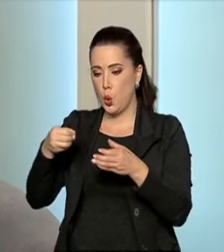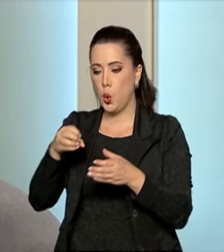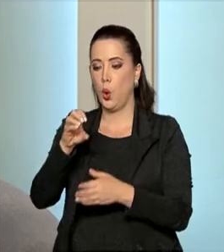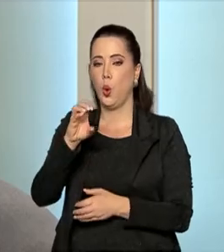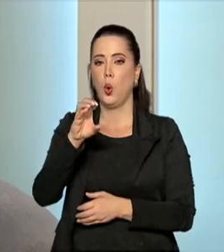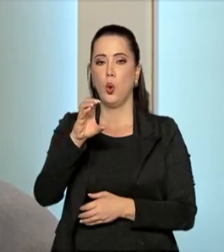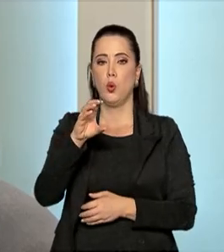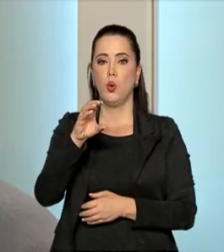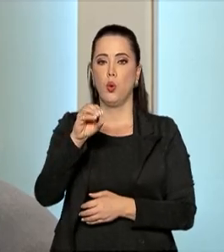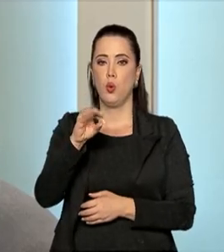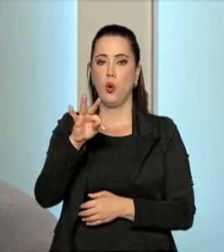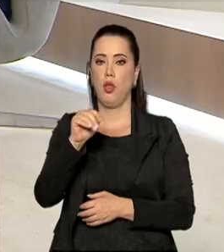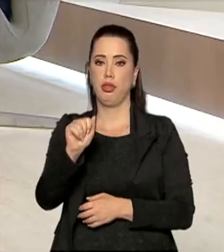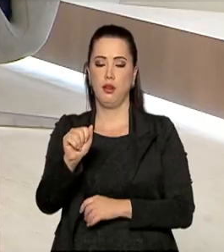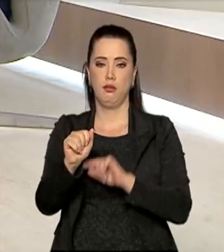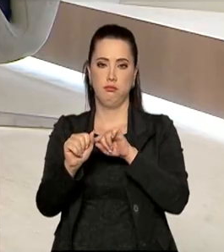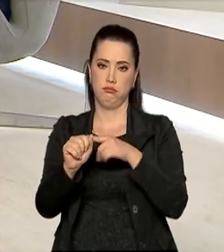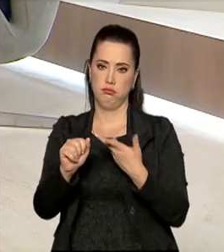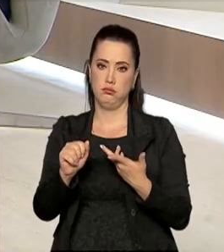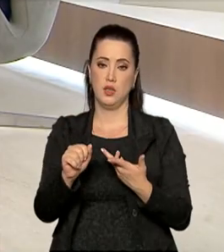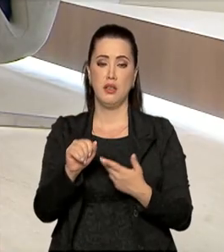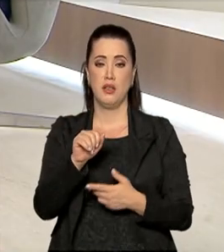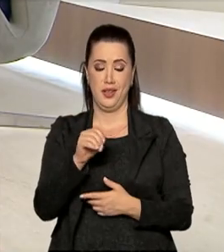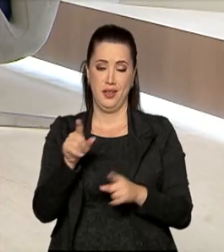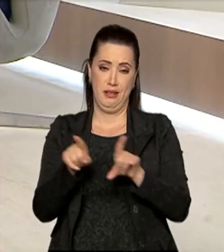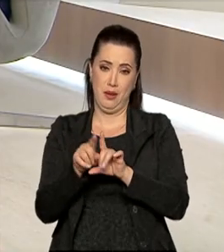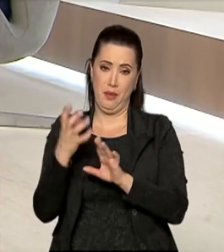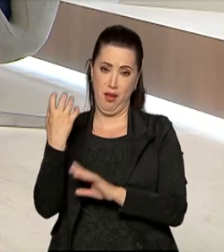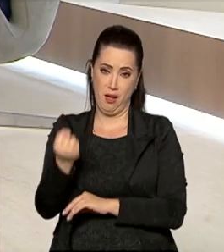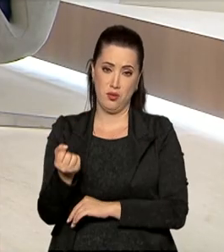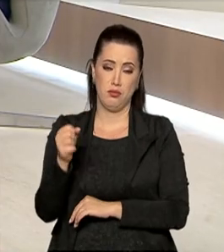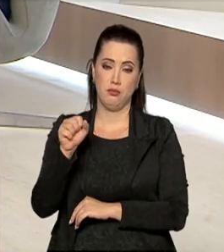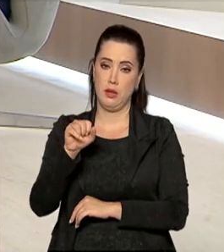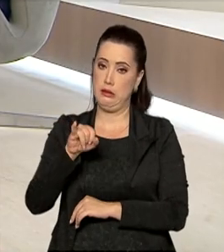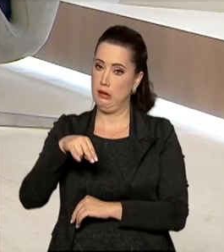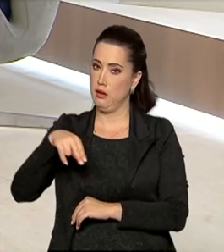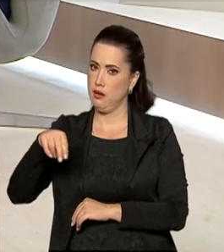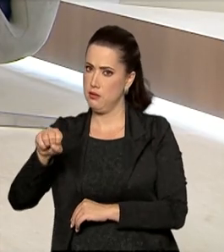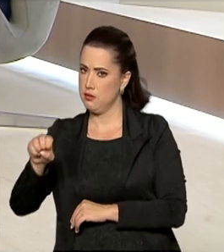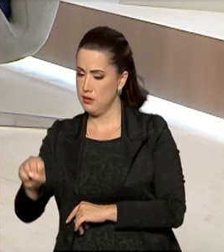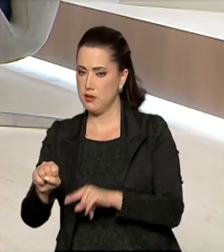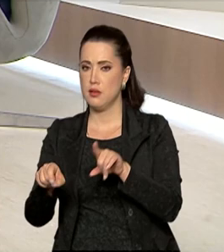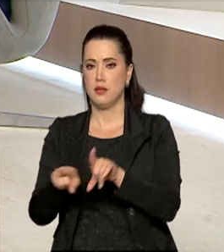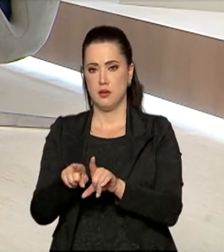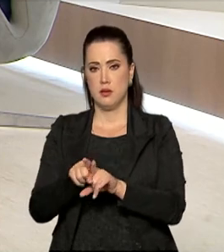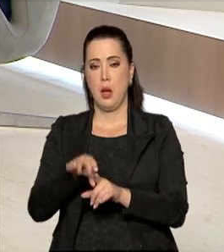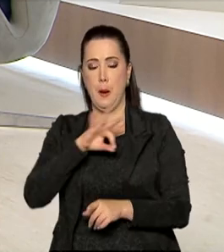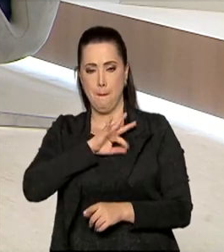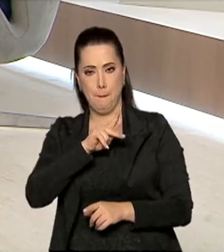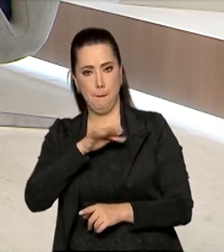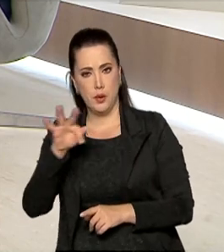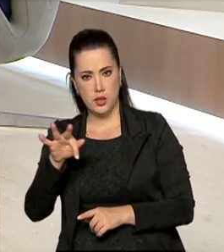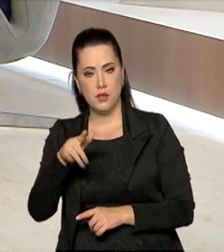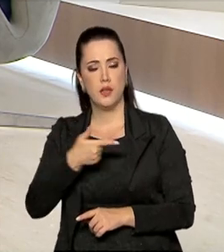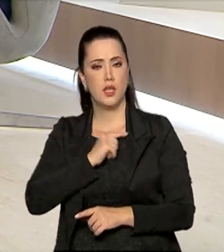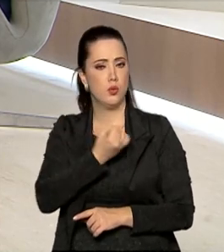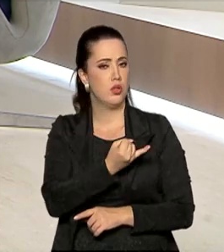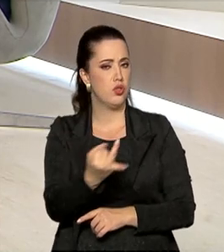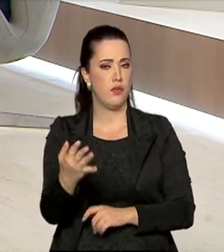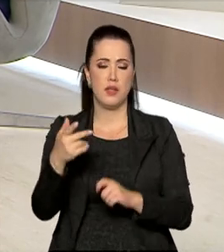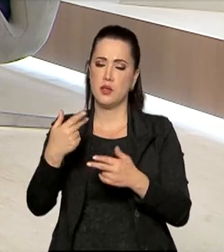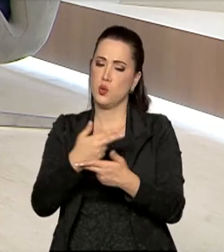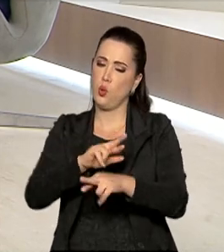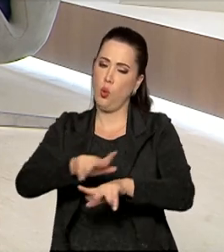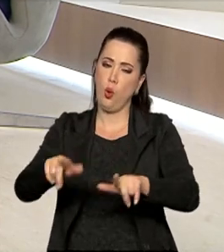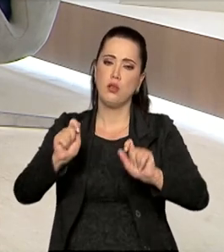e benefícios previdenciários. Polícia Federal tem inúmeros inquéritos de história. Eu tenho e eu pedi para a Polícia Federal me